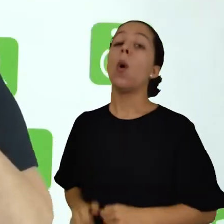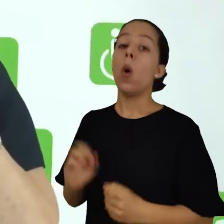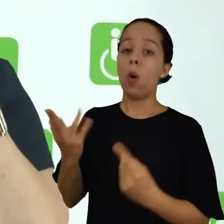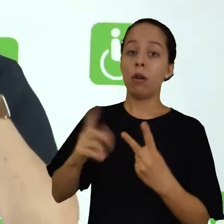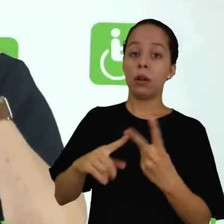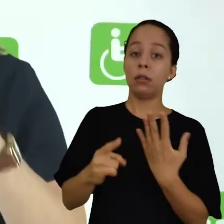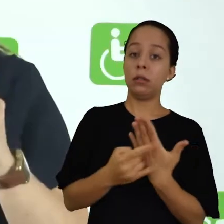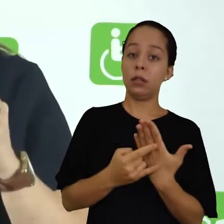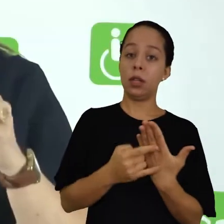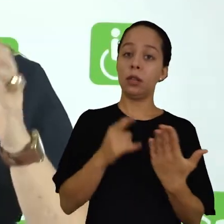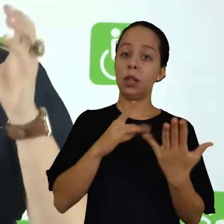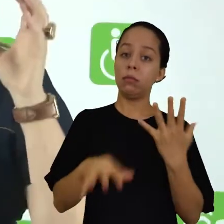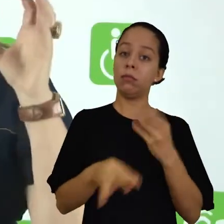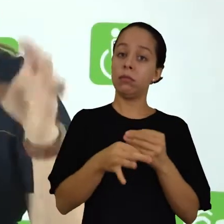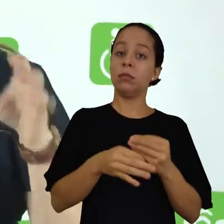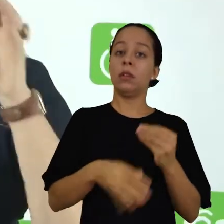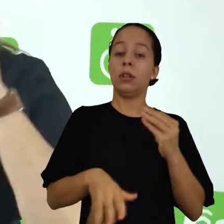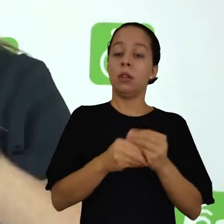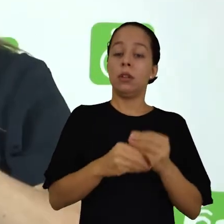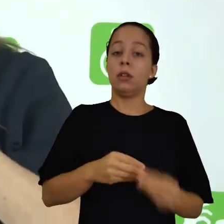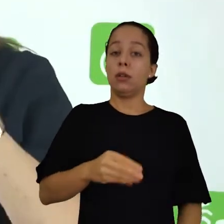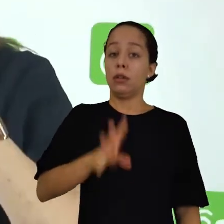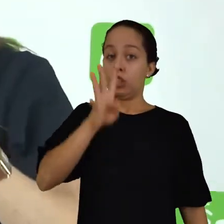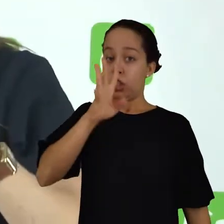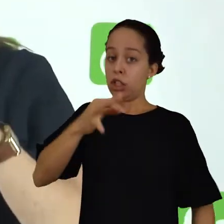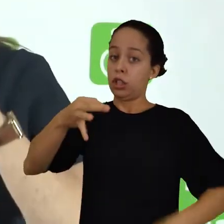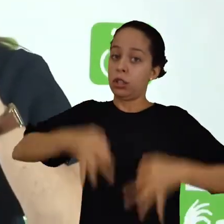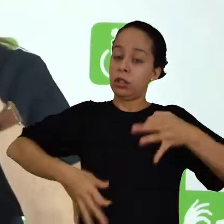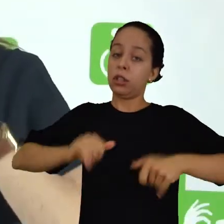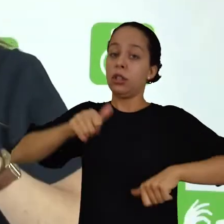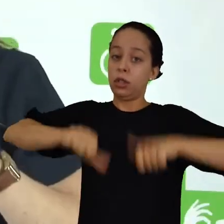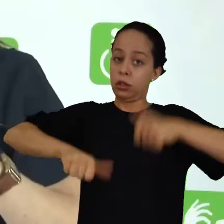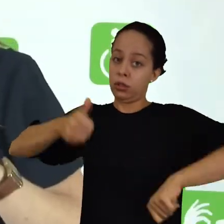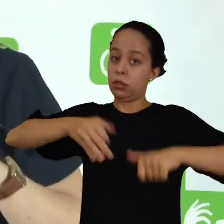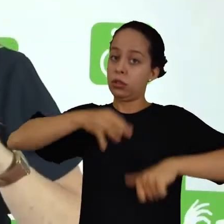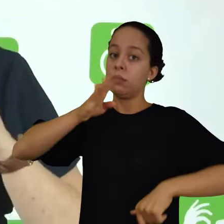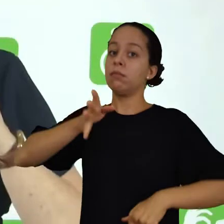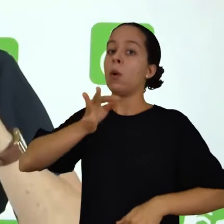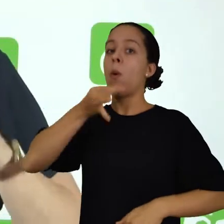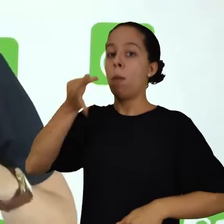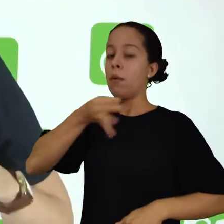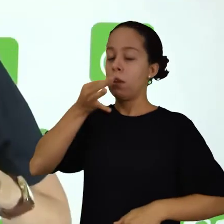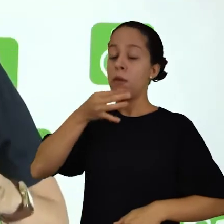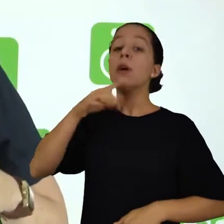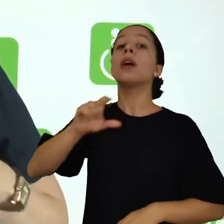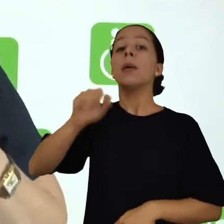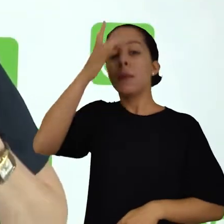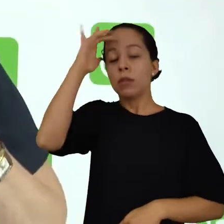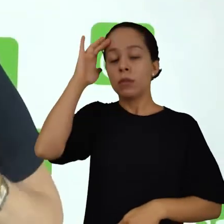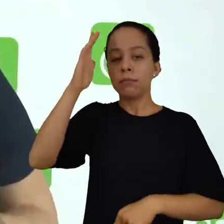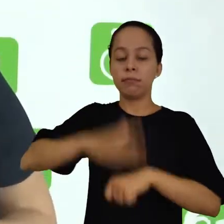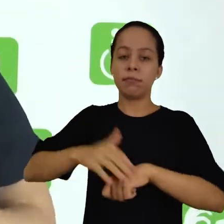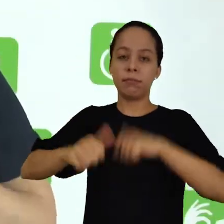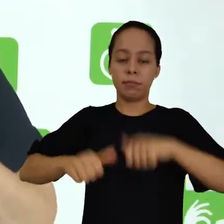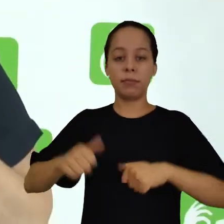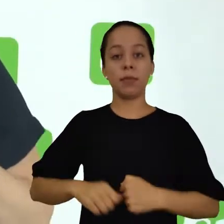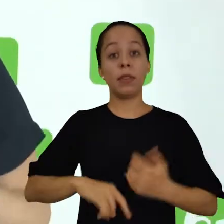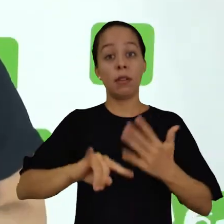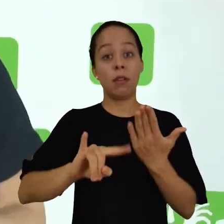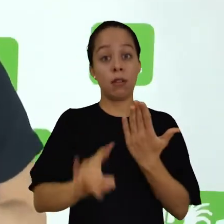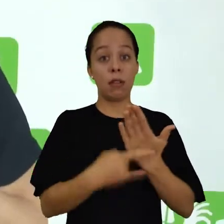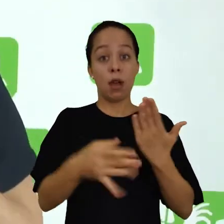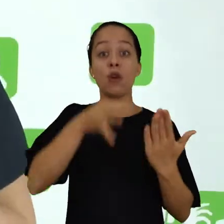apreciações, notas e juízo crítico de quem o elaborou. A resenha crítica, ela é a mais